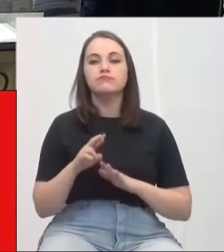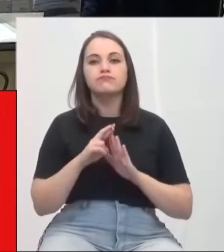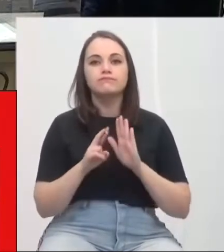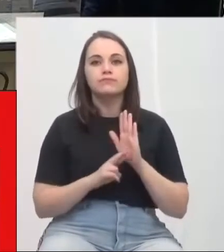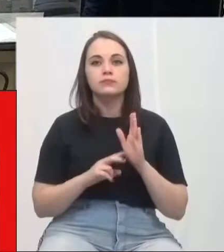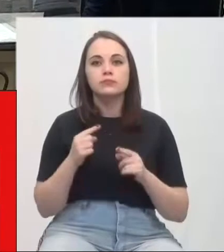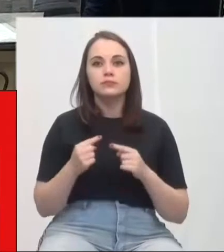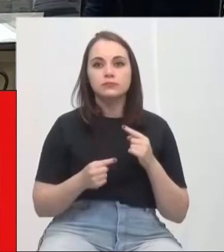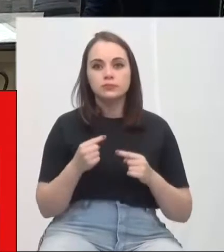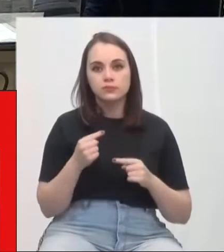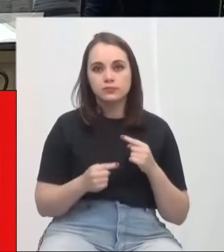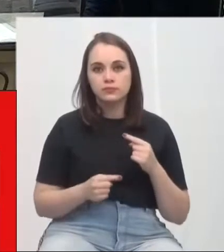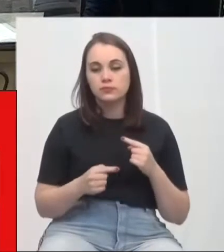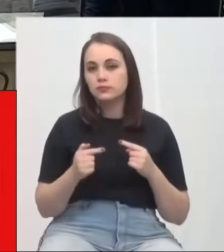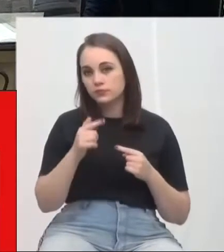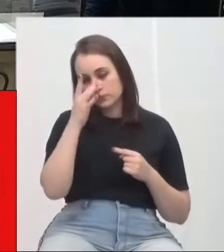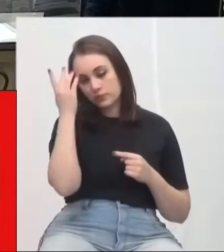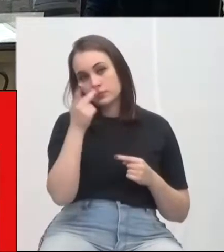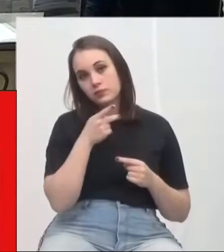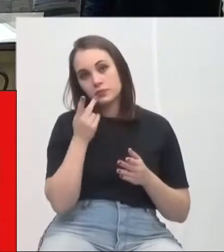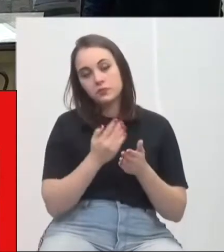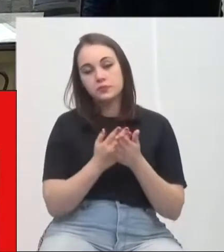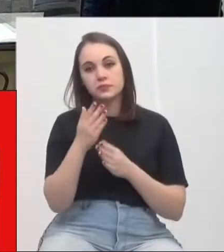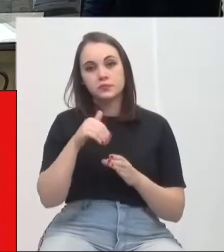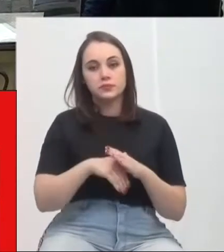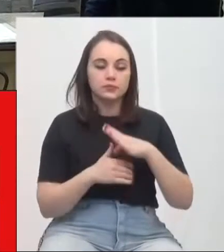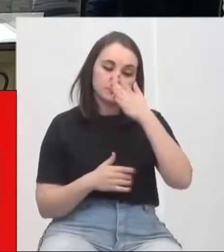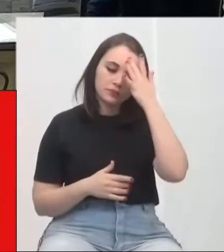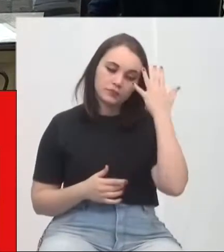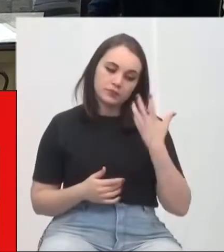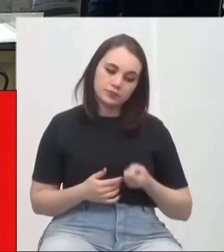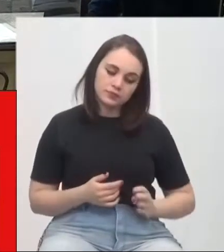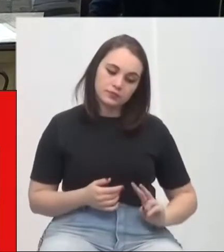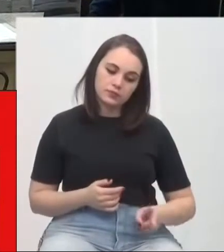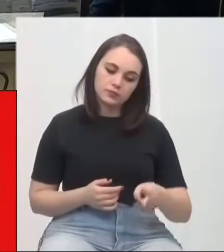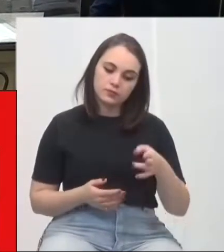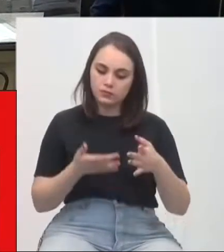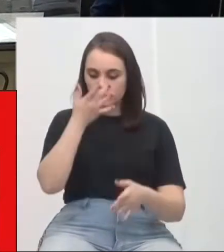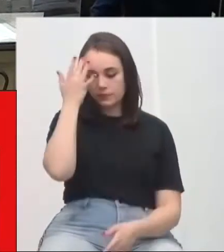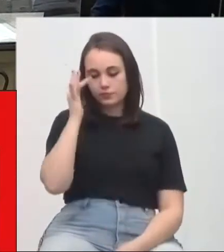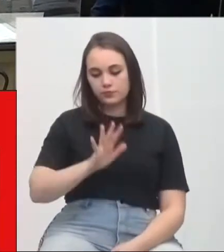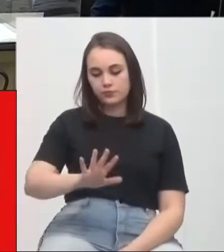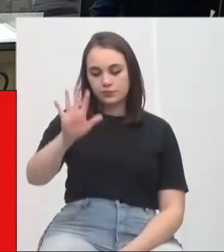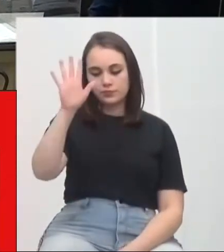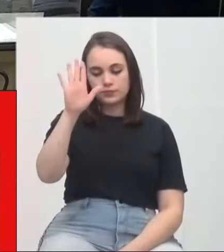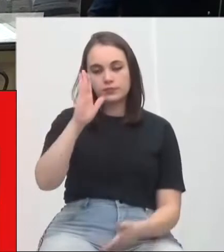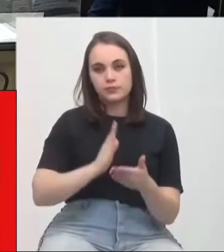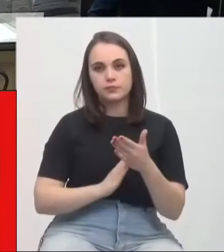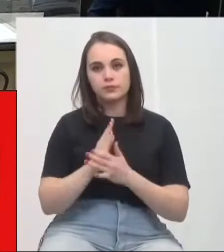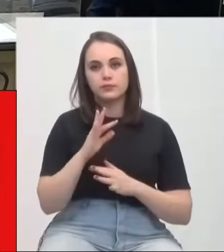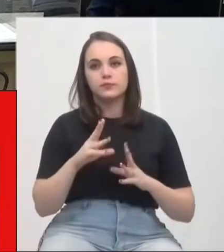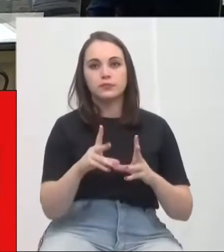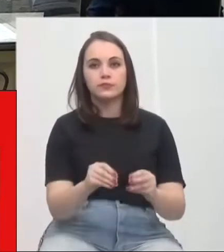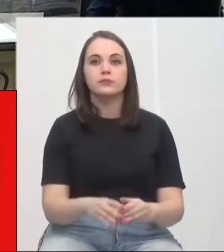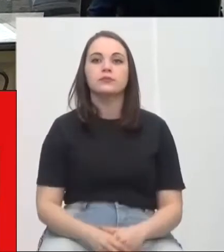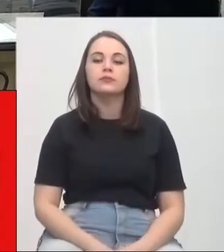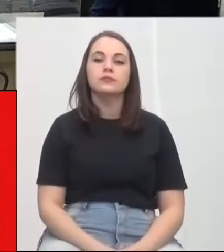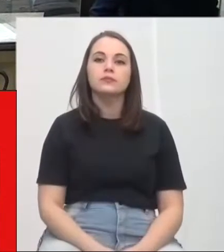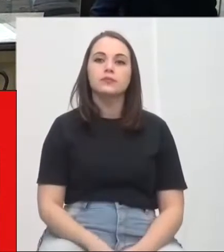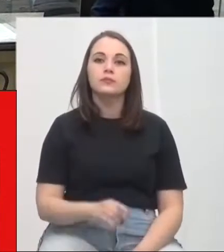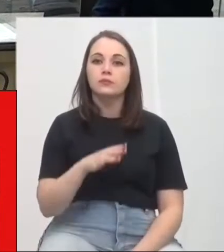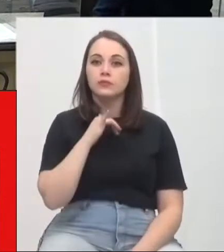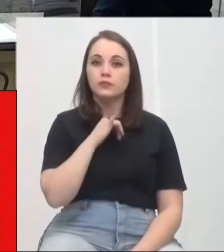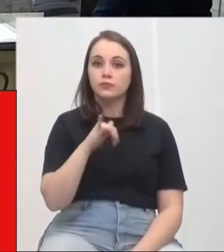está em discussão. Não havendo quem queira discutir, está em votação. Favoráveis permanência como estão, contrários se manifestem. Aprovado por unanimidade. Estou